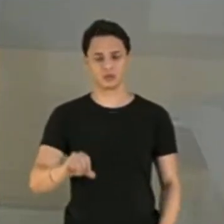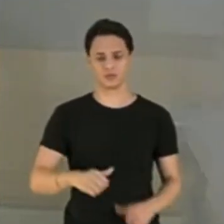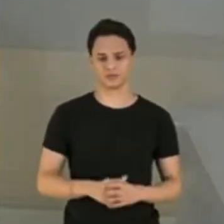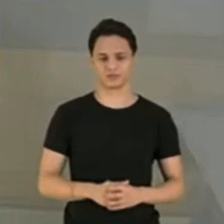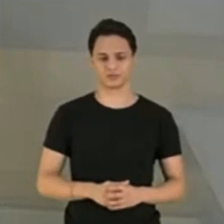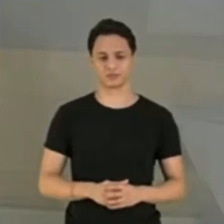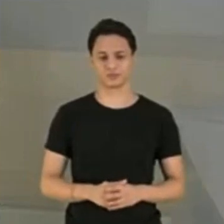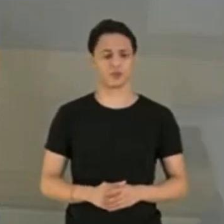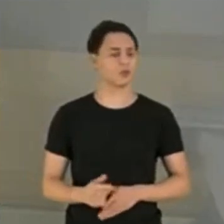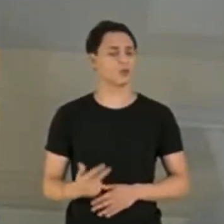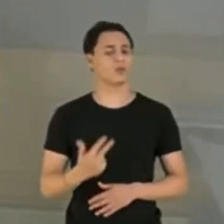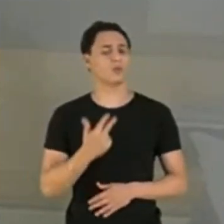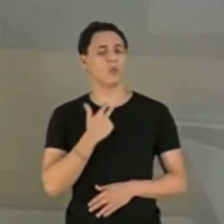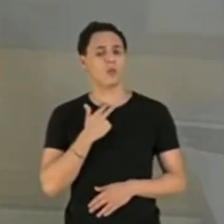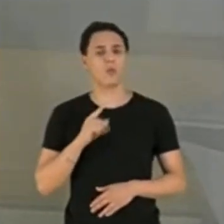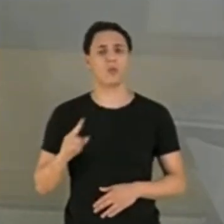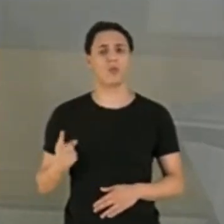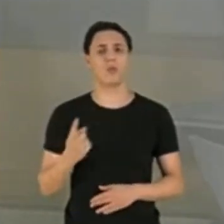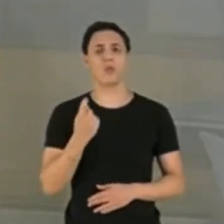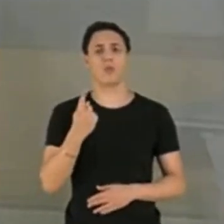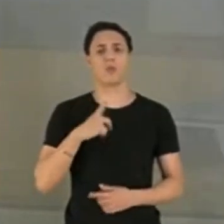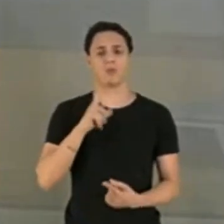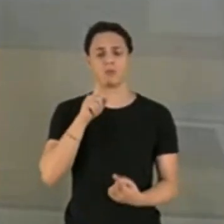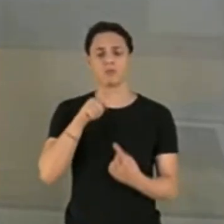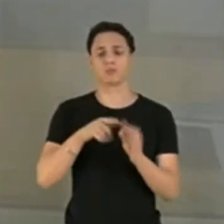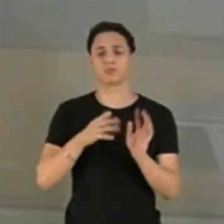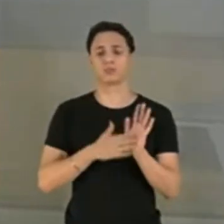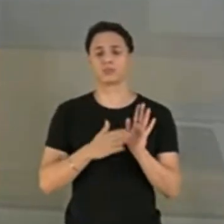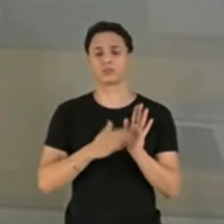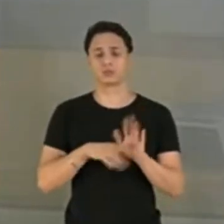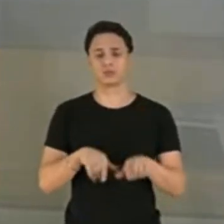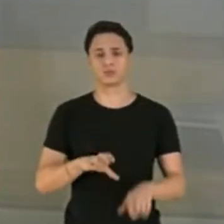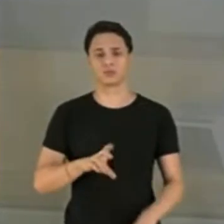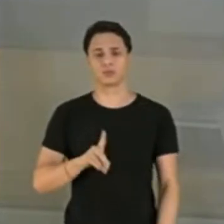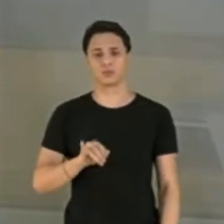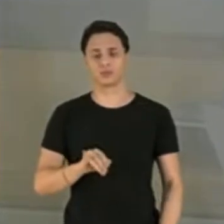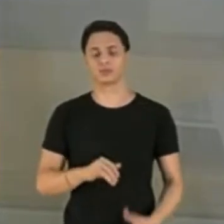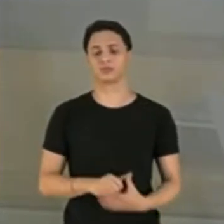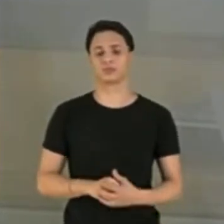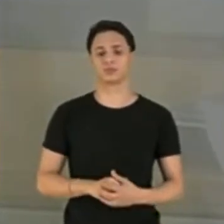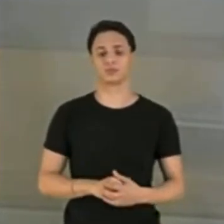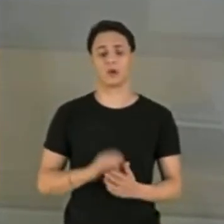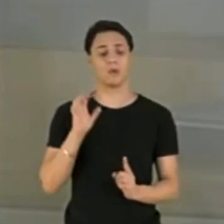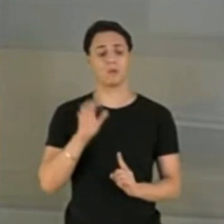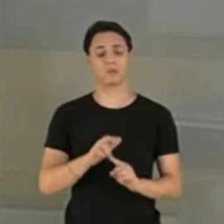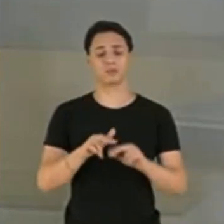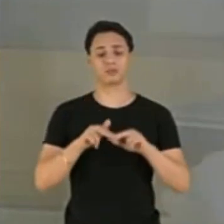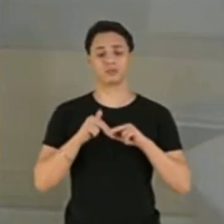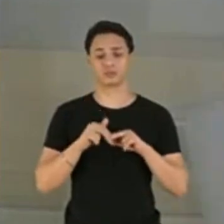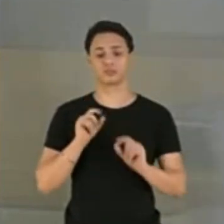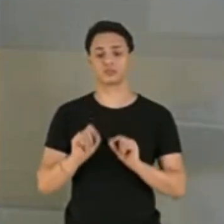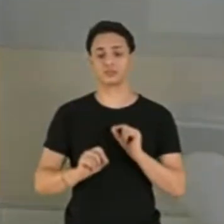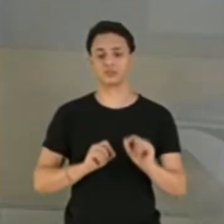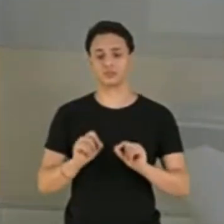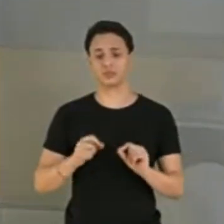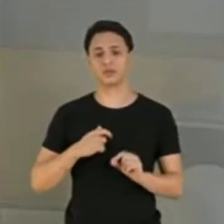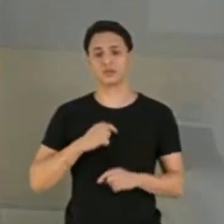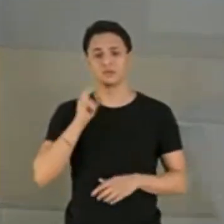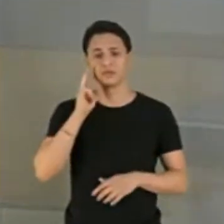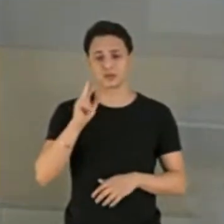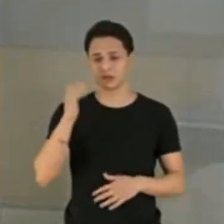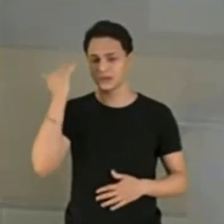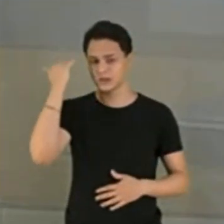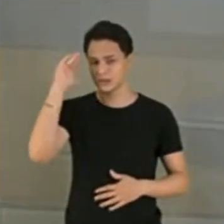não poderiam ter sido os únicos propósitos dessa CPI. Com efeito, por conta dessa visão,